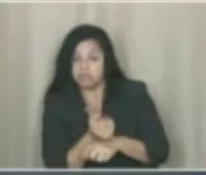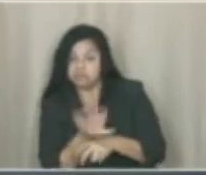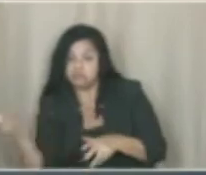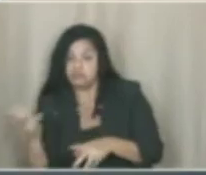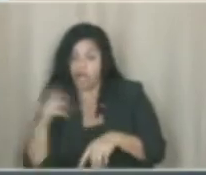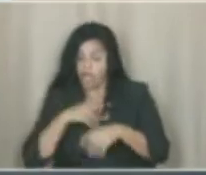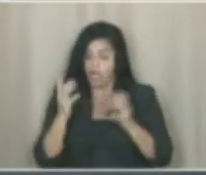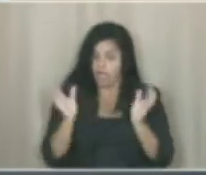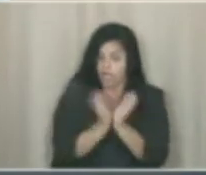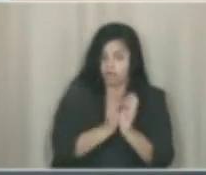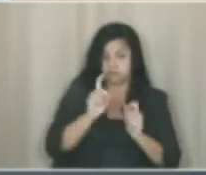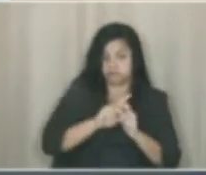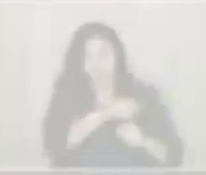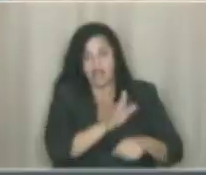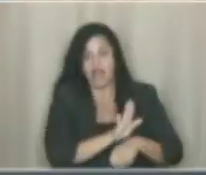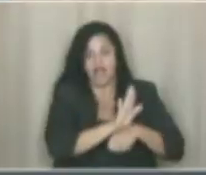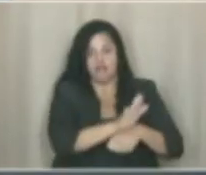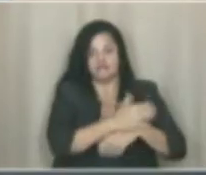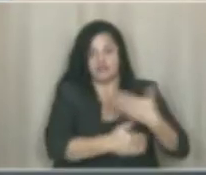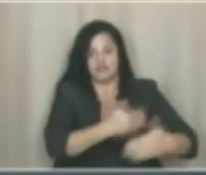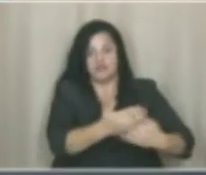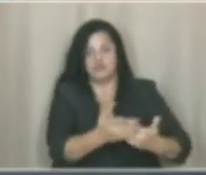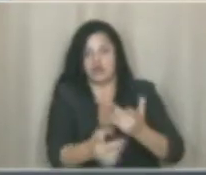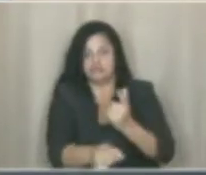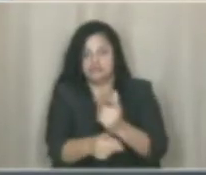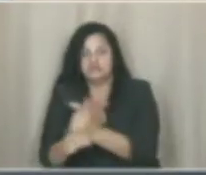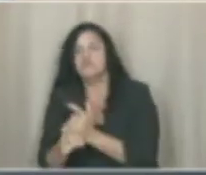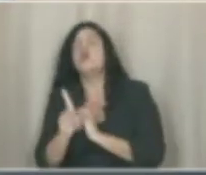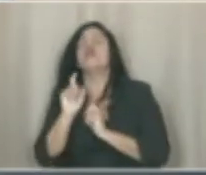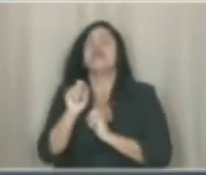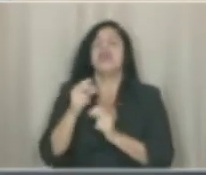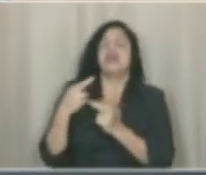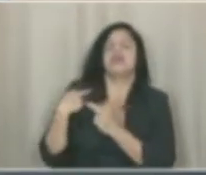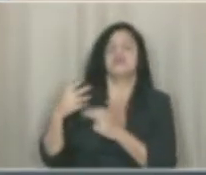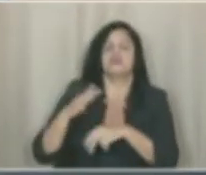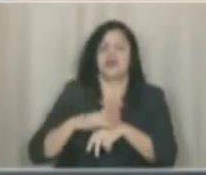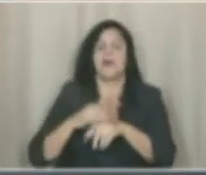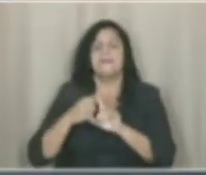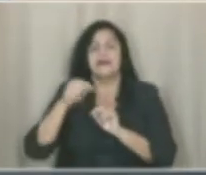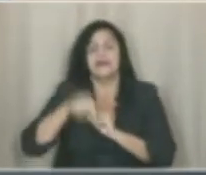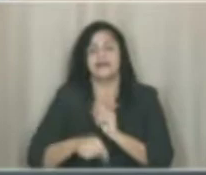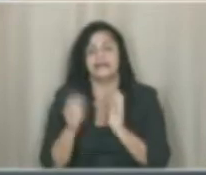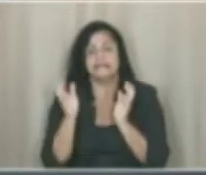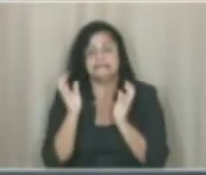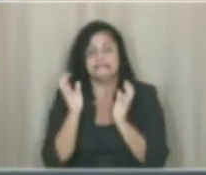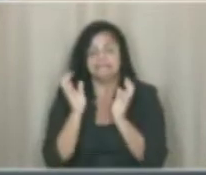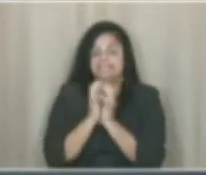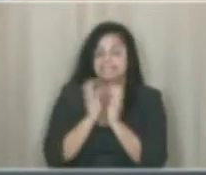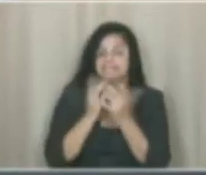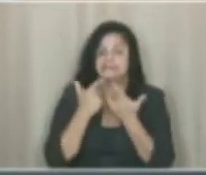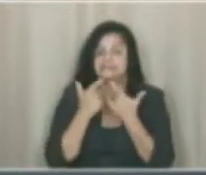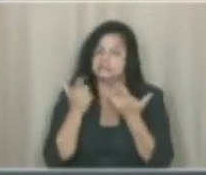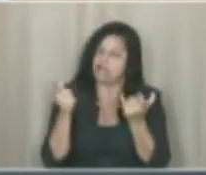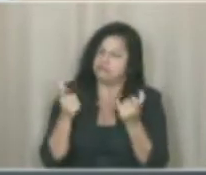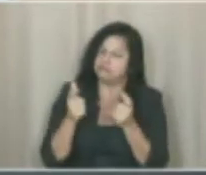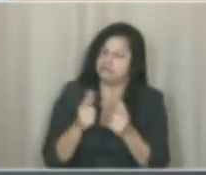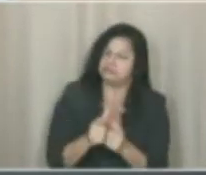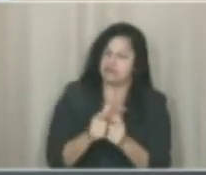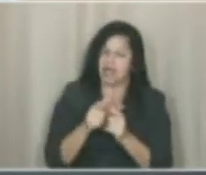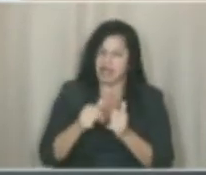animal, homem. E aqui em Recife, isso está sendo desmontado. Nós temos cada dia mais,